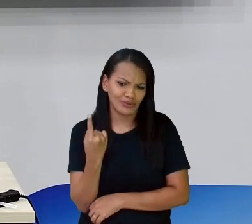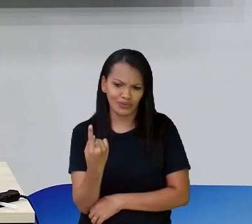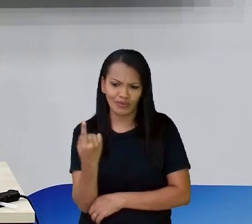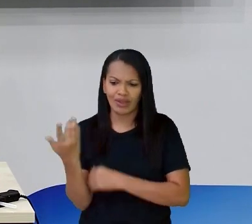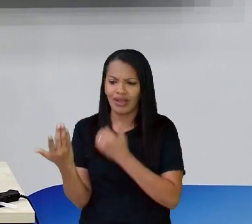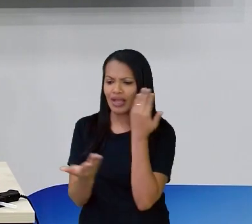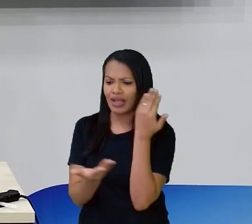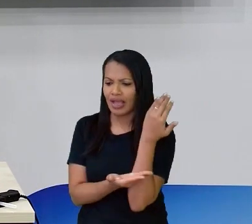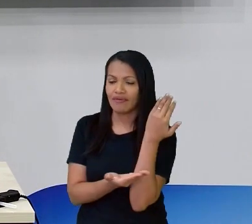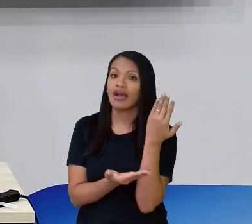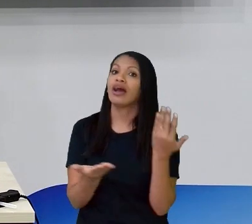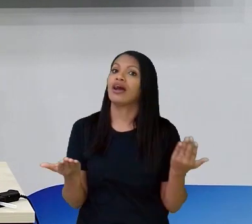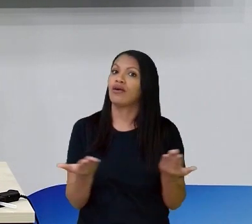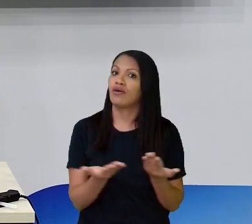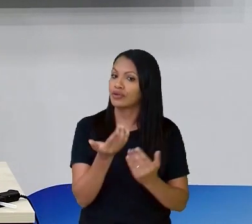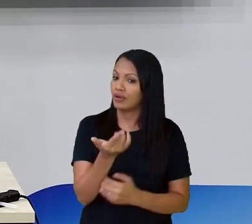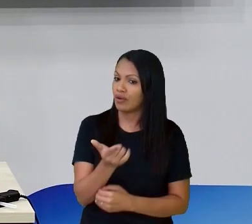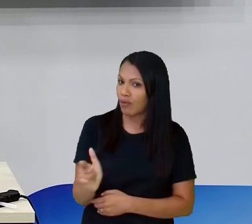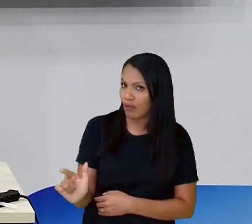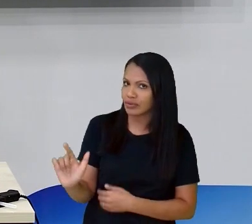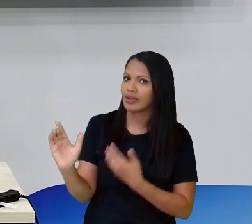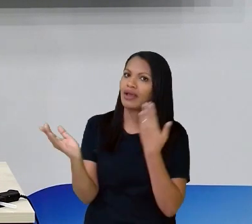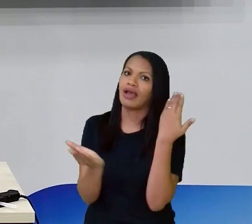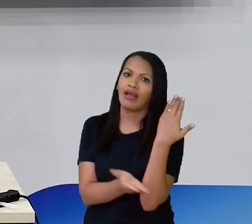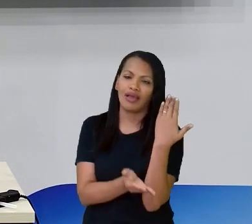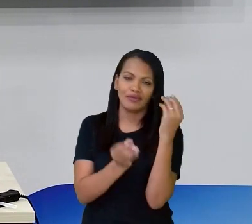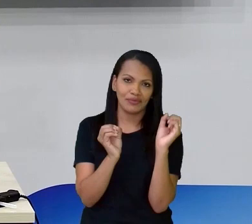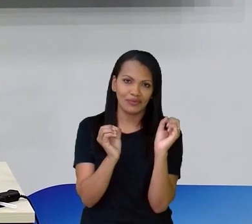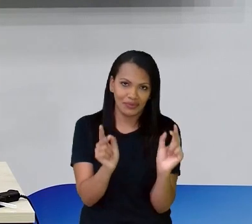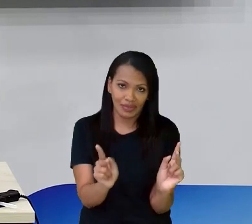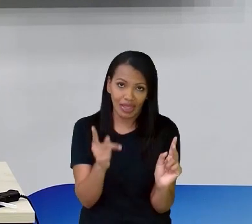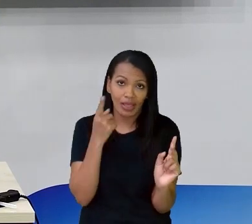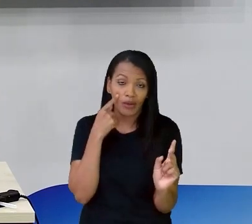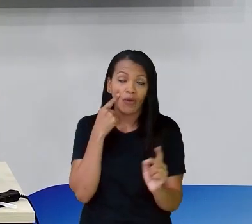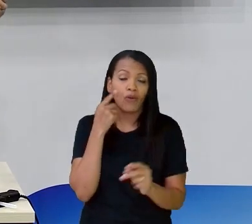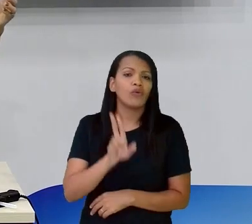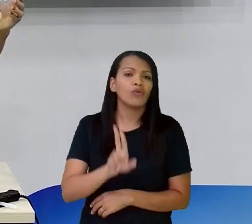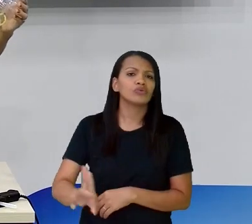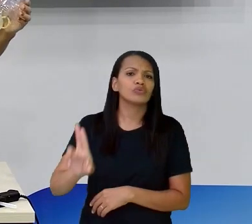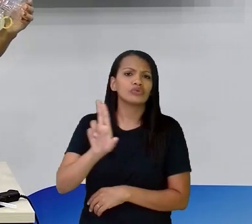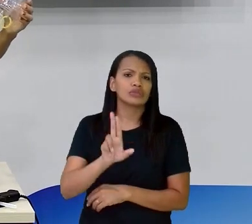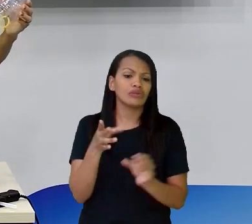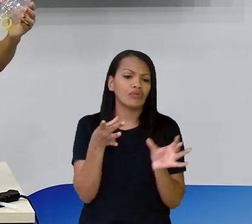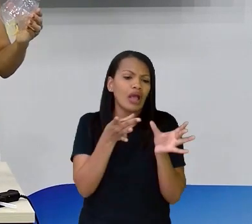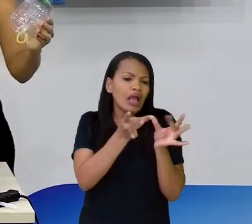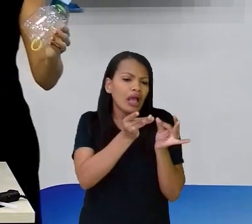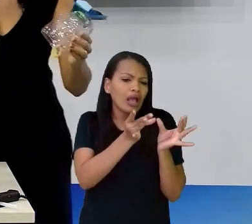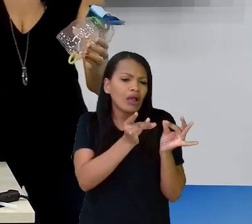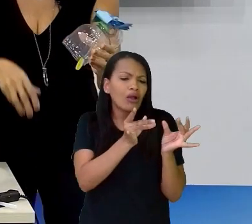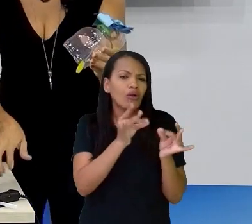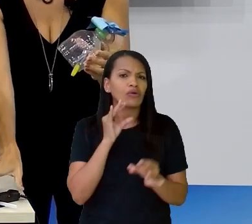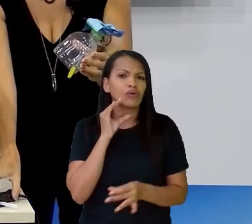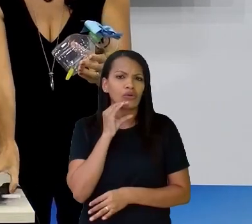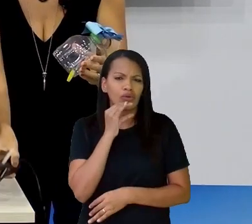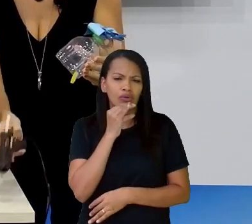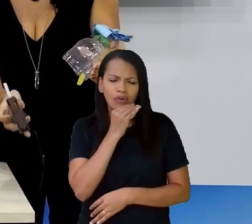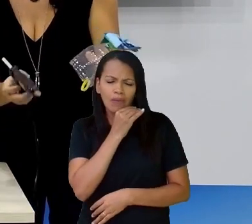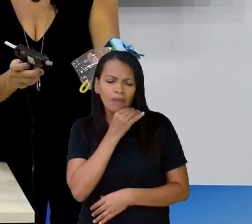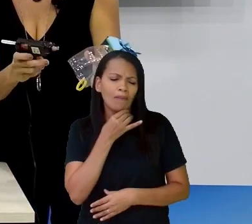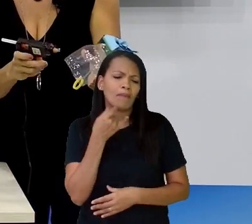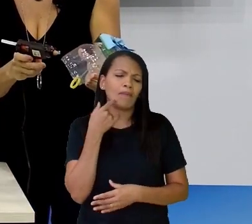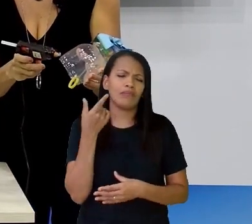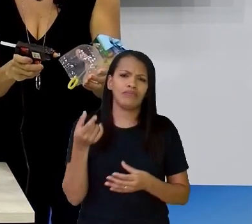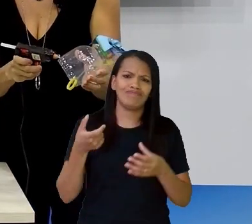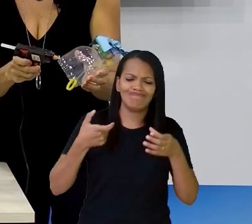E agora Eu vou fazer Na próxima Tá? Usando a cola quente Então a gente coloca Aqui um pouquinho Um pinguinho de cola